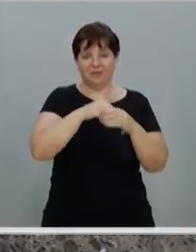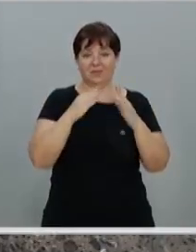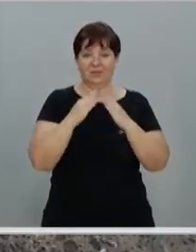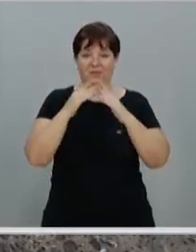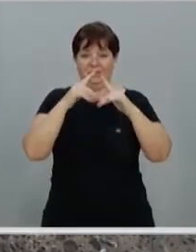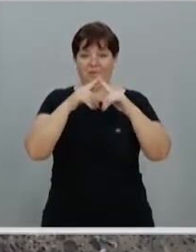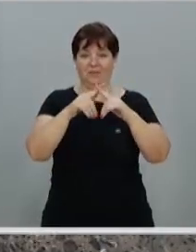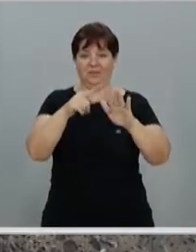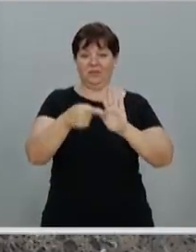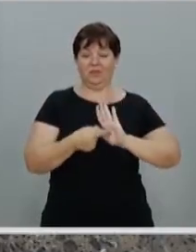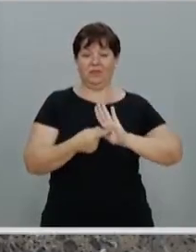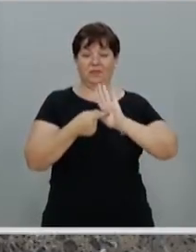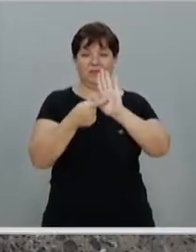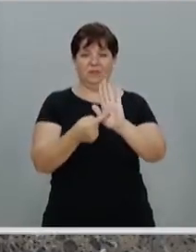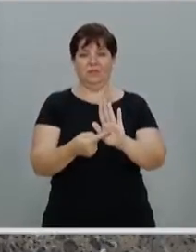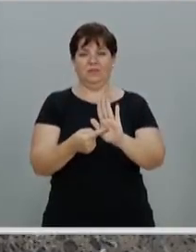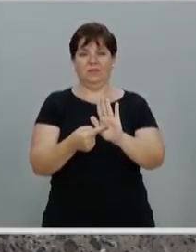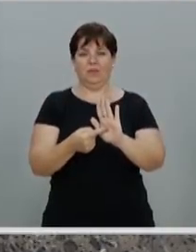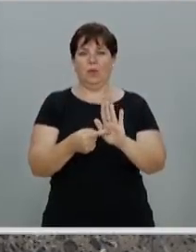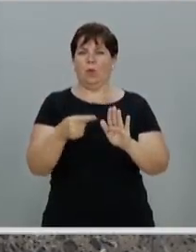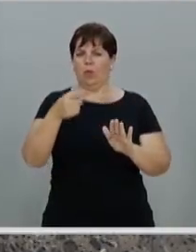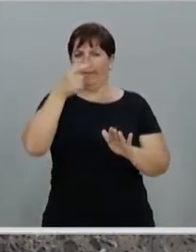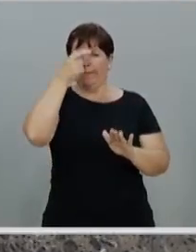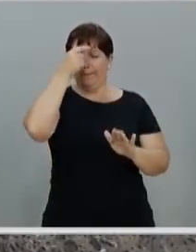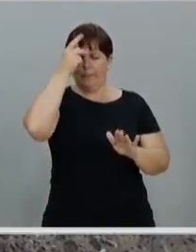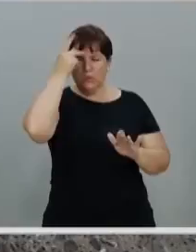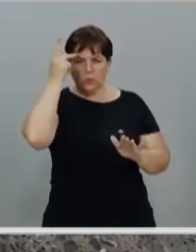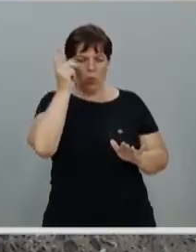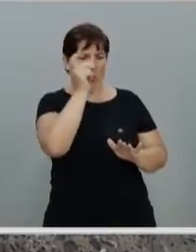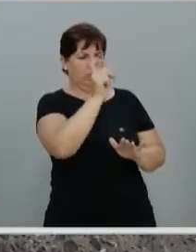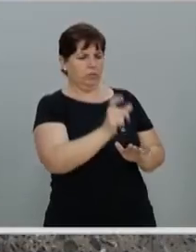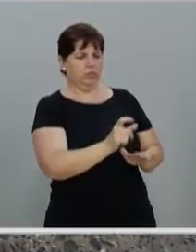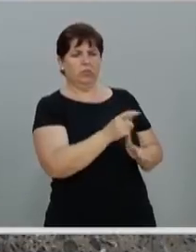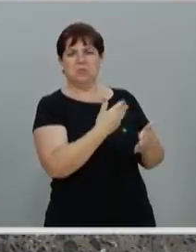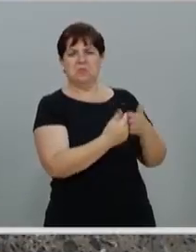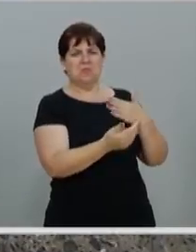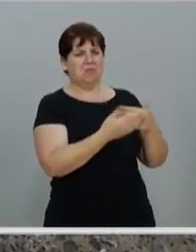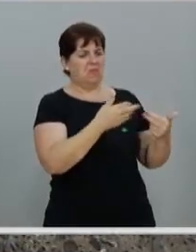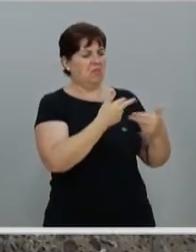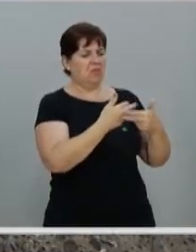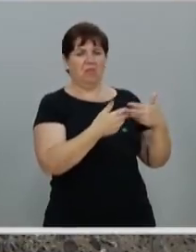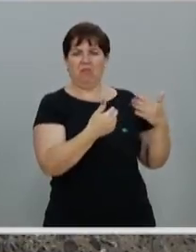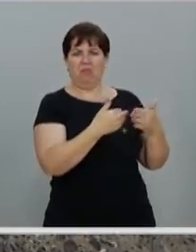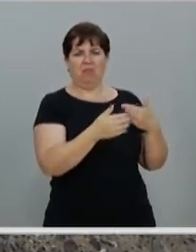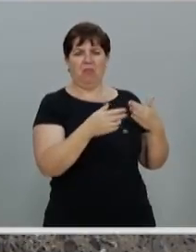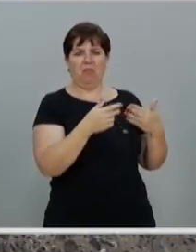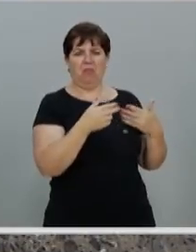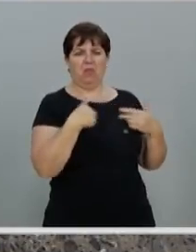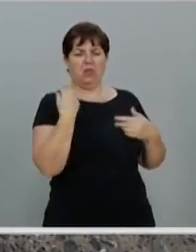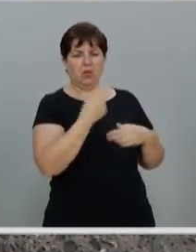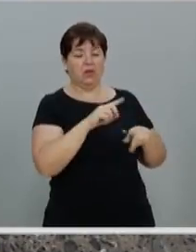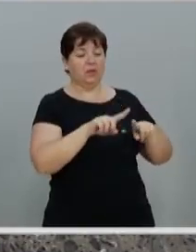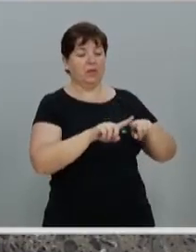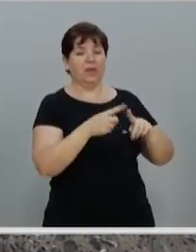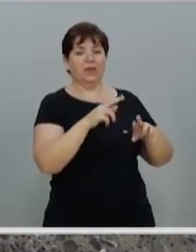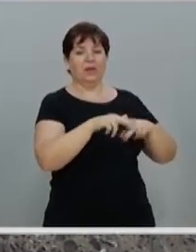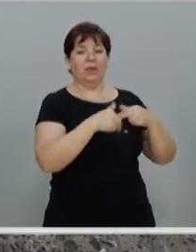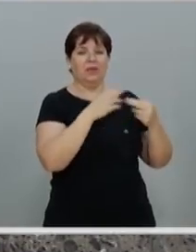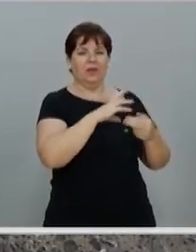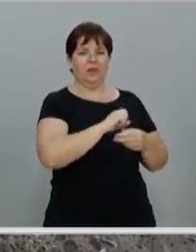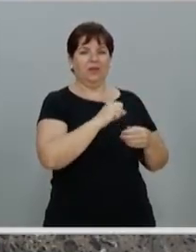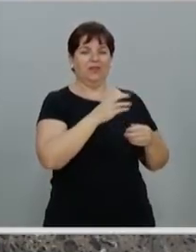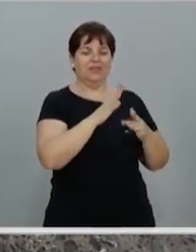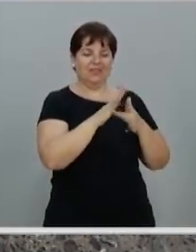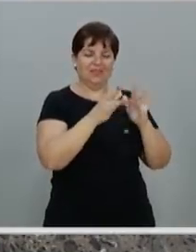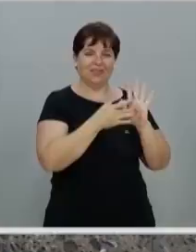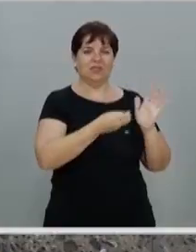apresenta, um homem humano, como qualquer um de nós, mas que por amor a Cristo, viveu de uma